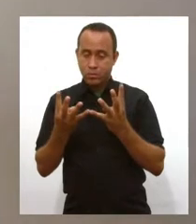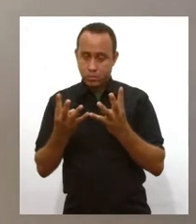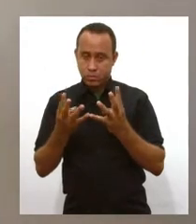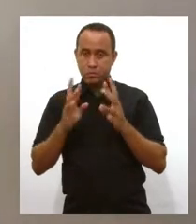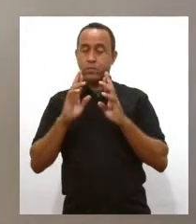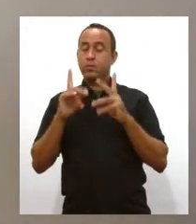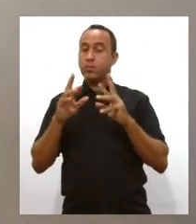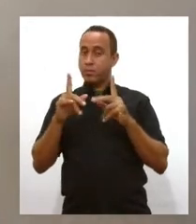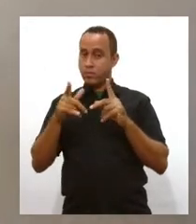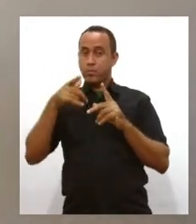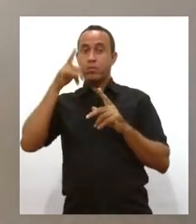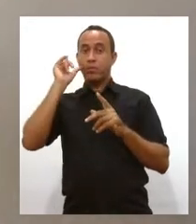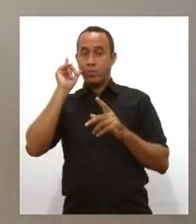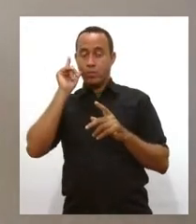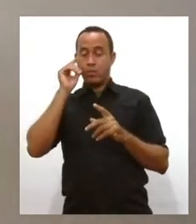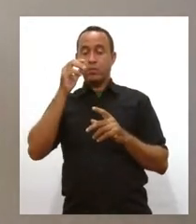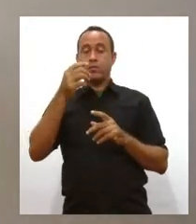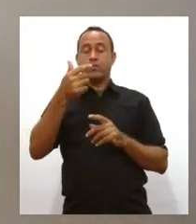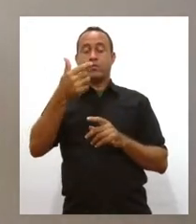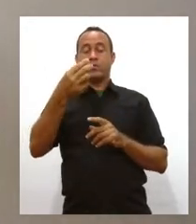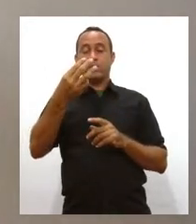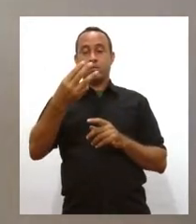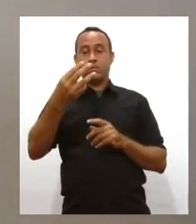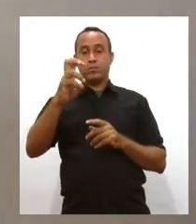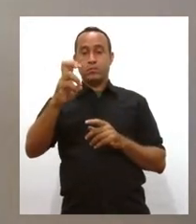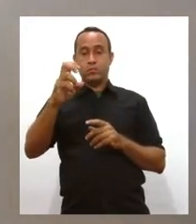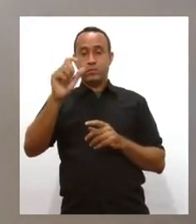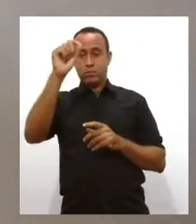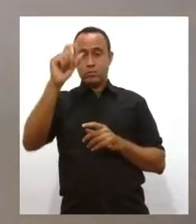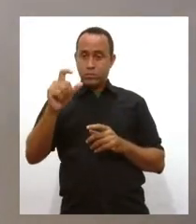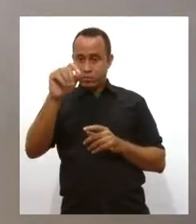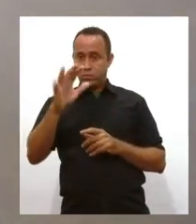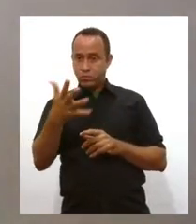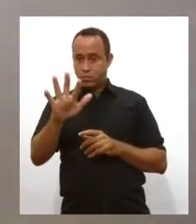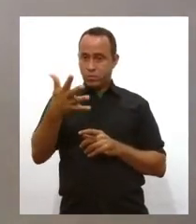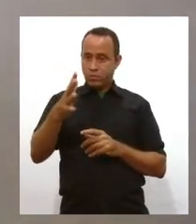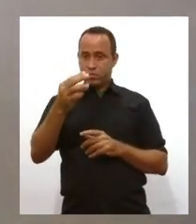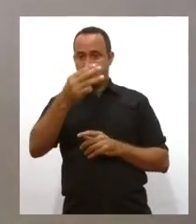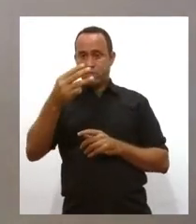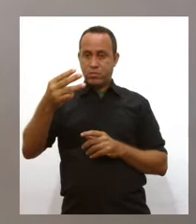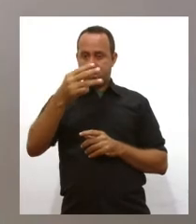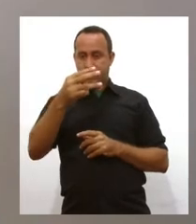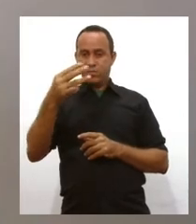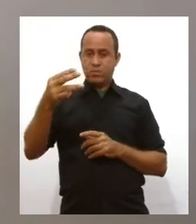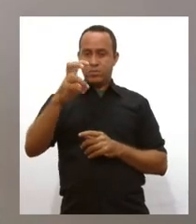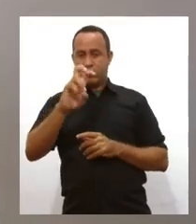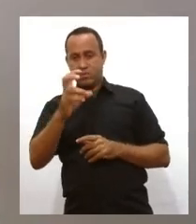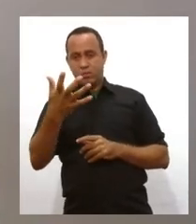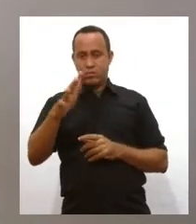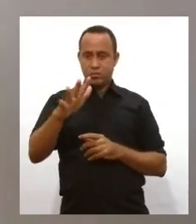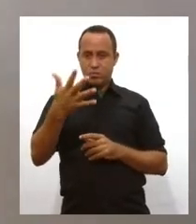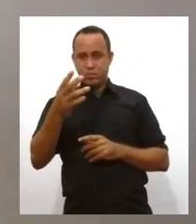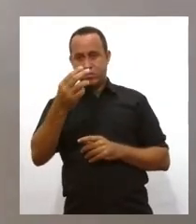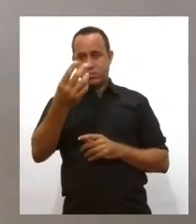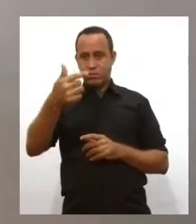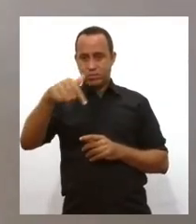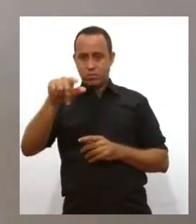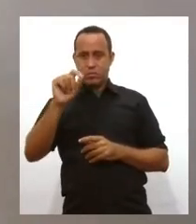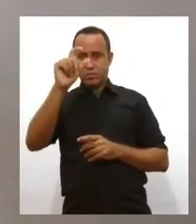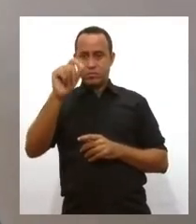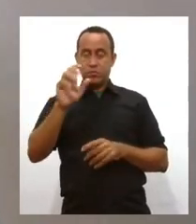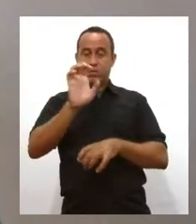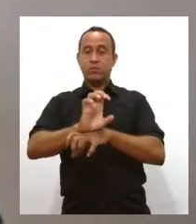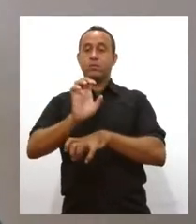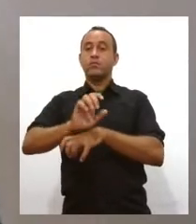está em 35% aqui em Sergipe. Está nessa média de 33, 35, 37% aqui no Estado.